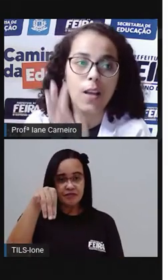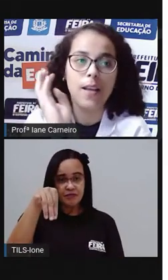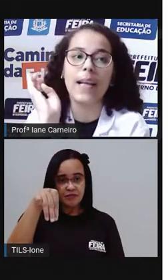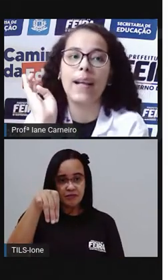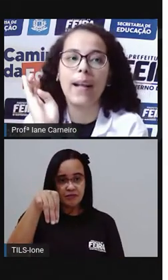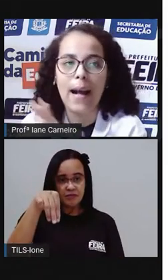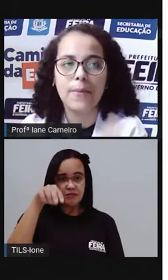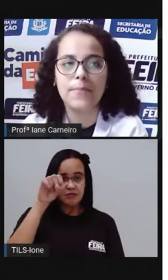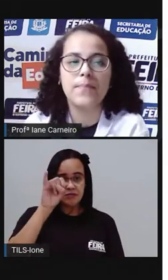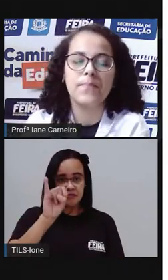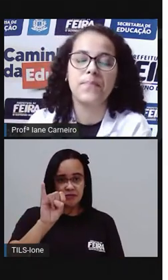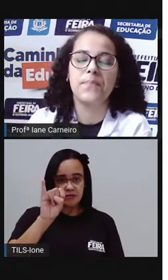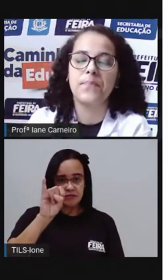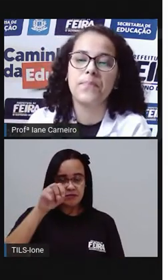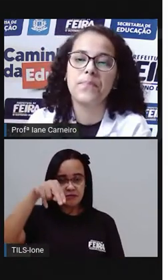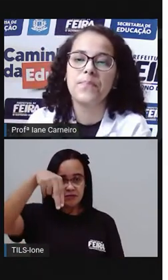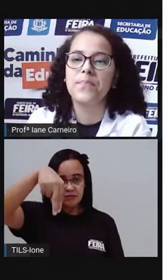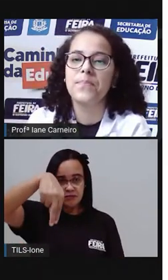Minhoca.